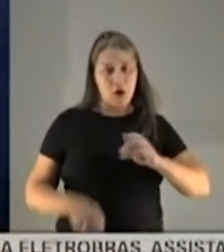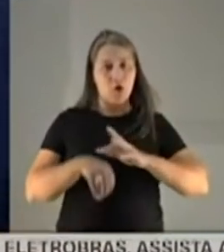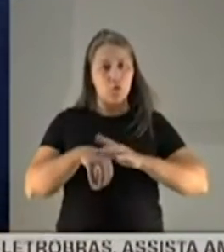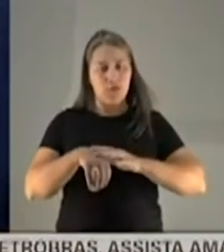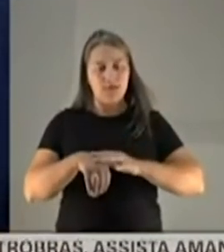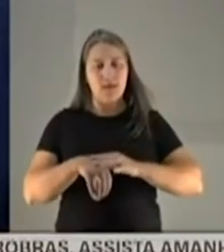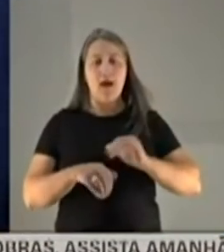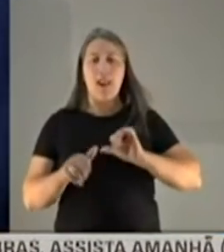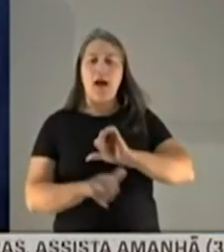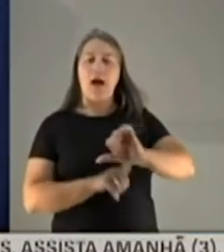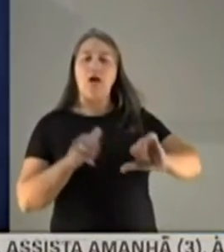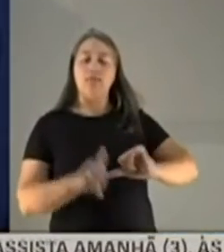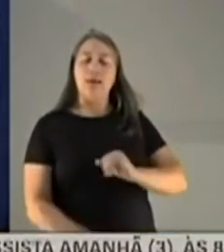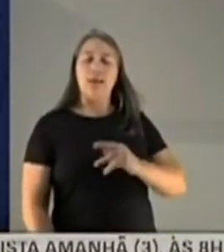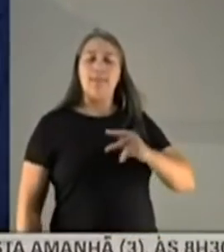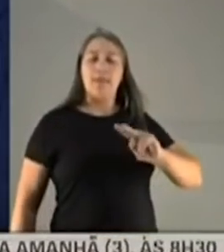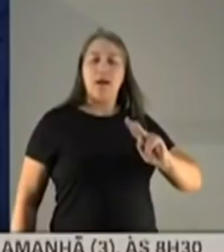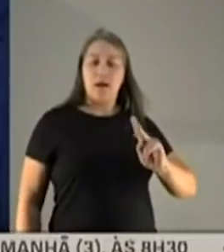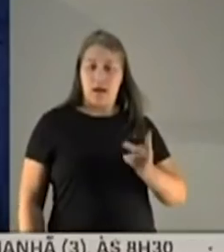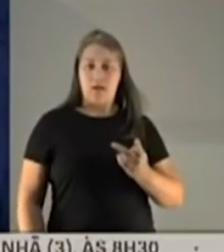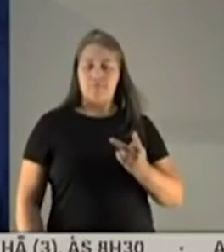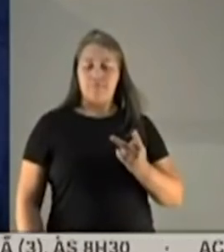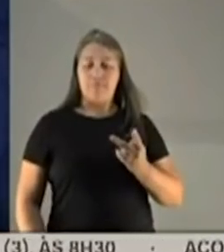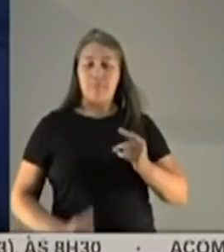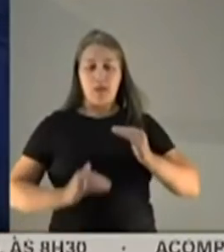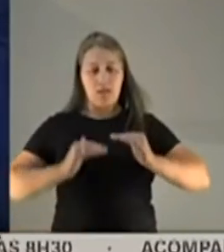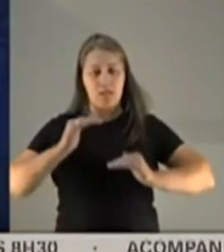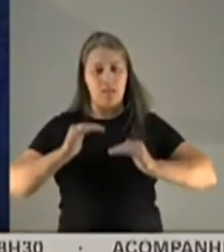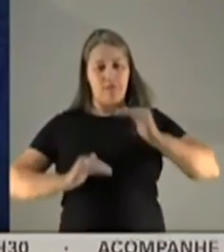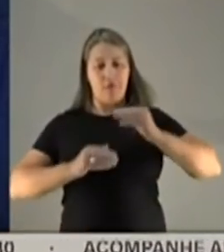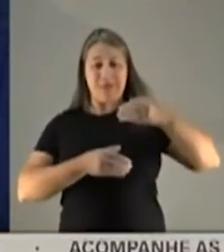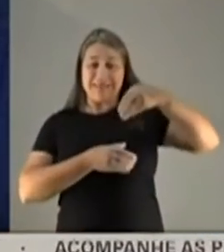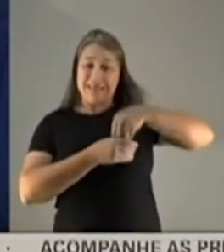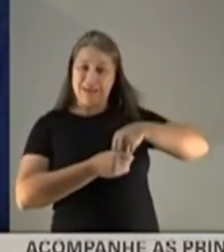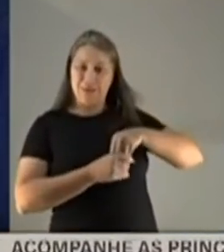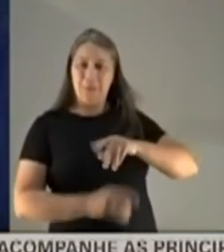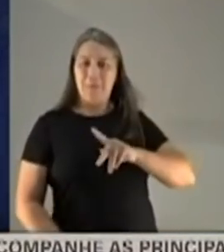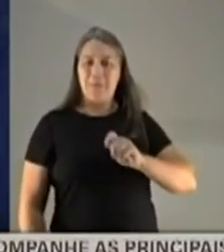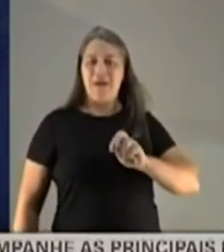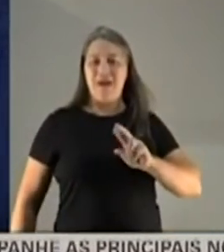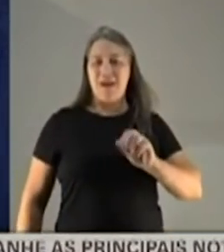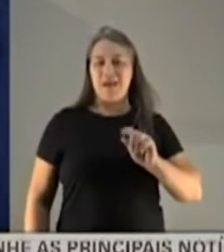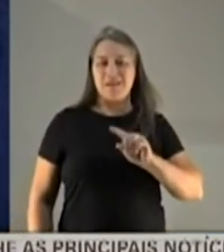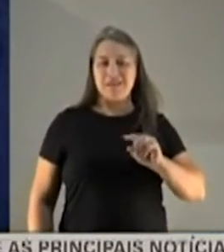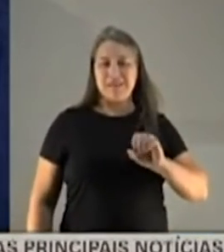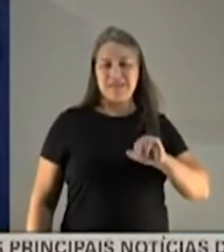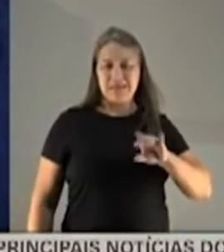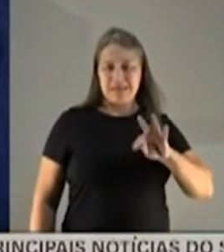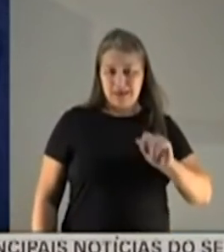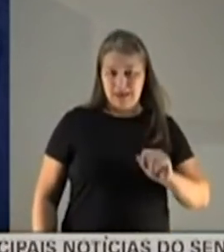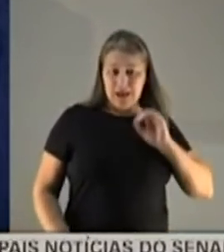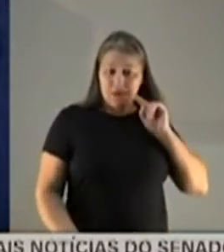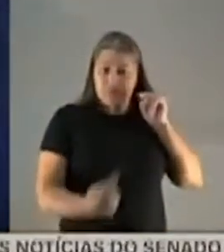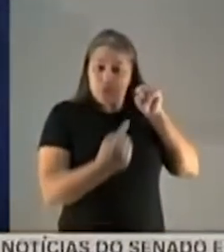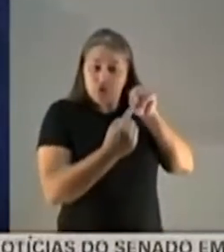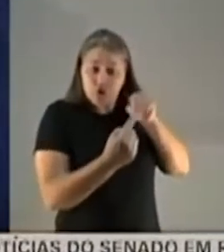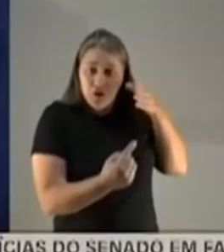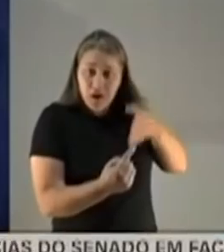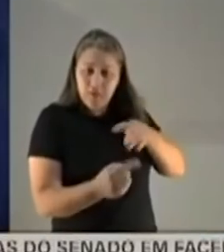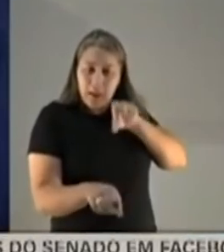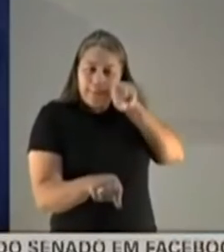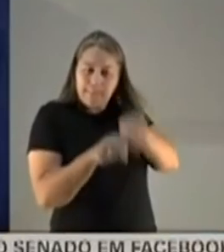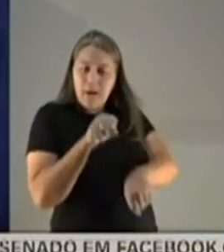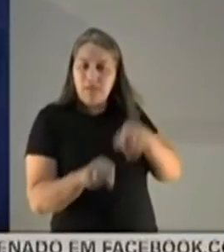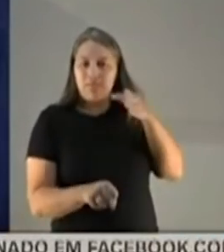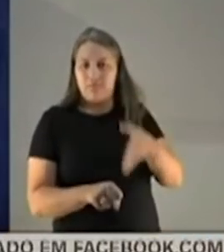ela altera o pH, quer dizer, o nível de acidez dentro do parasita. Ela tem uma ação direta no parasita da malária, ela mata